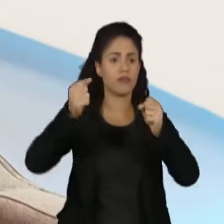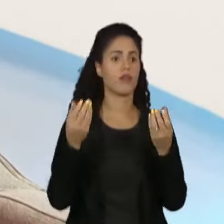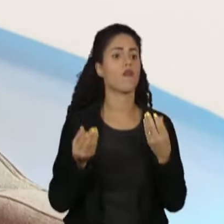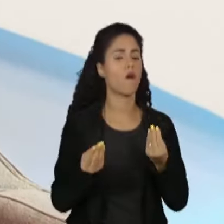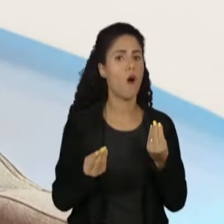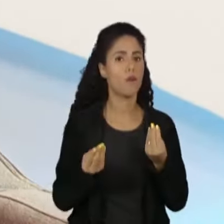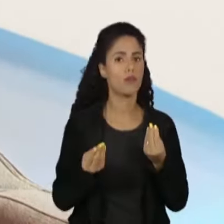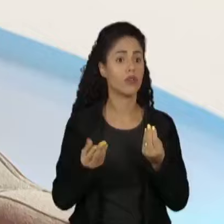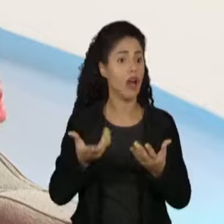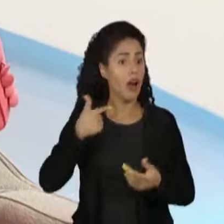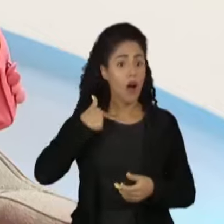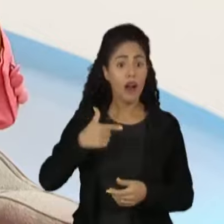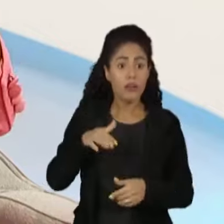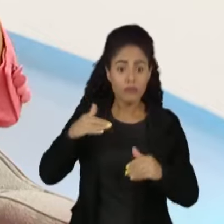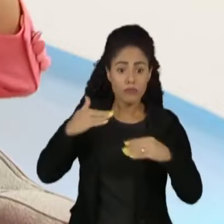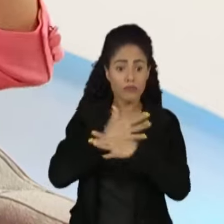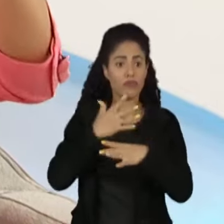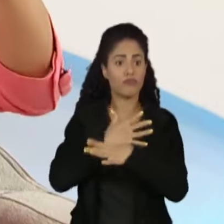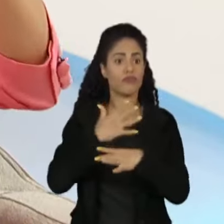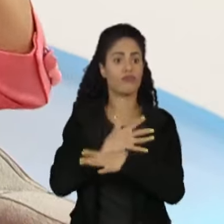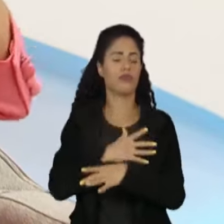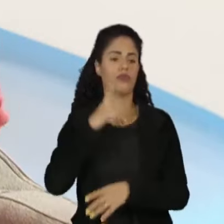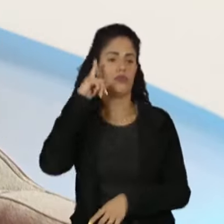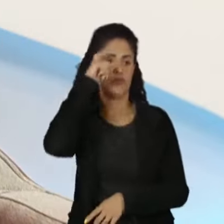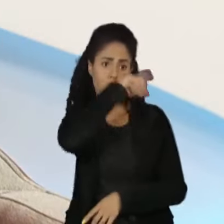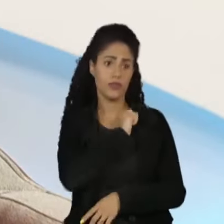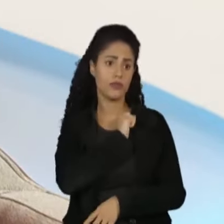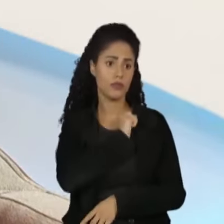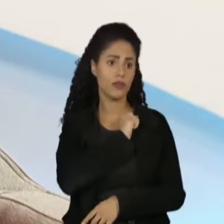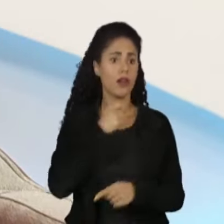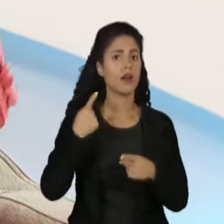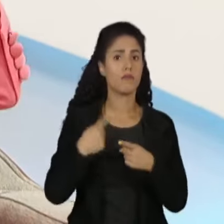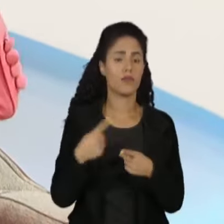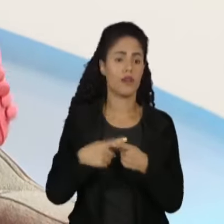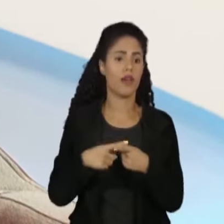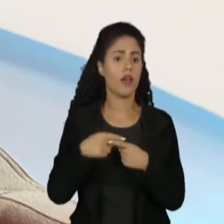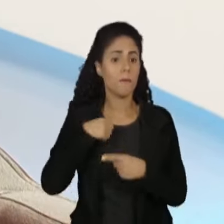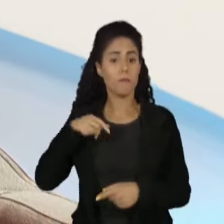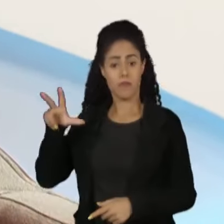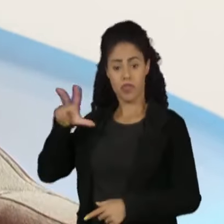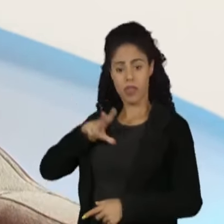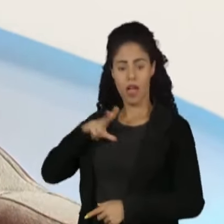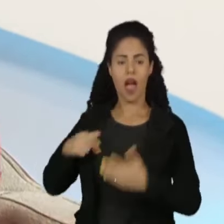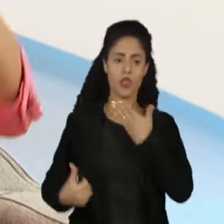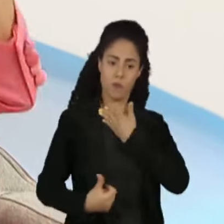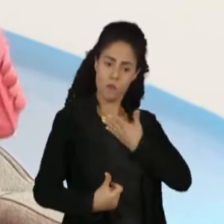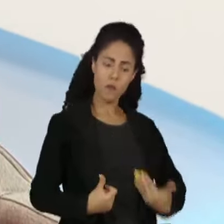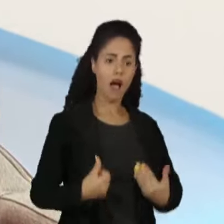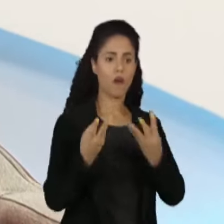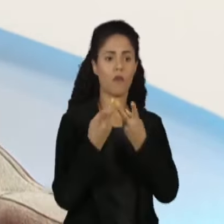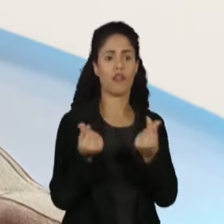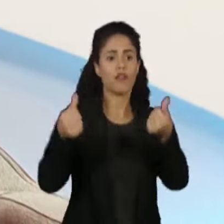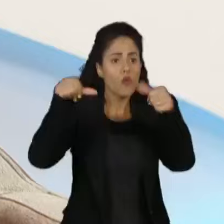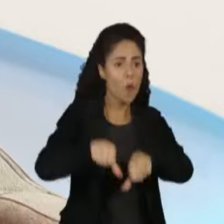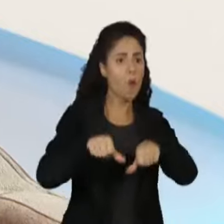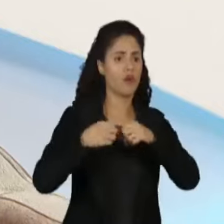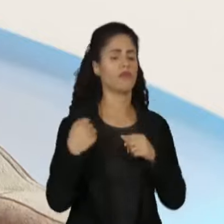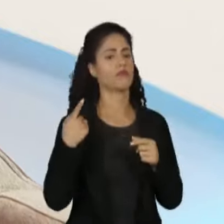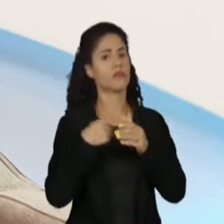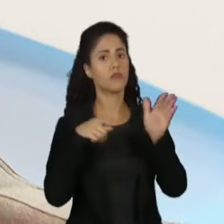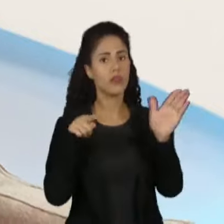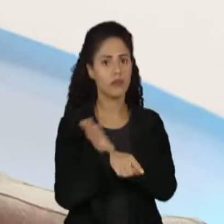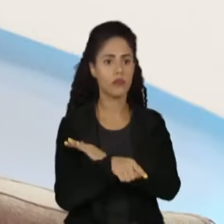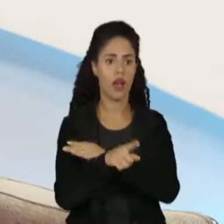você andar por essa cidade à noite. Então, não é porque é público ou porque é privado. Se o serviço está de baixa qualidade, a gente tem que questionar.